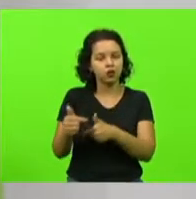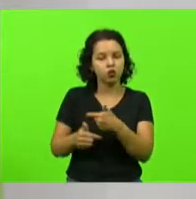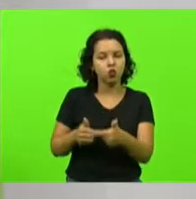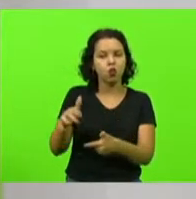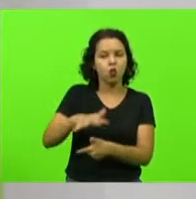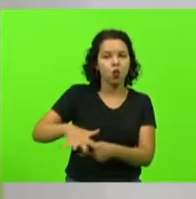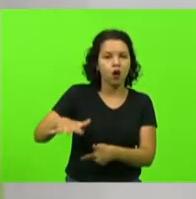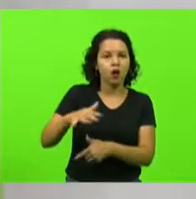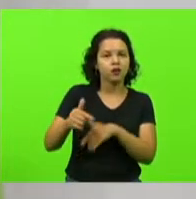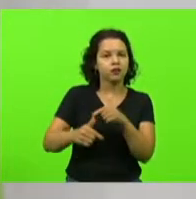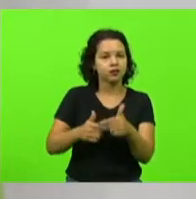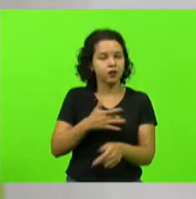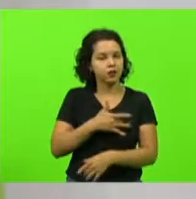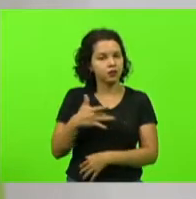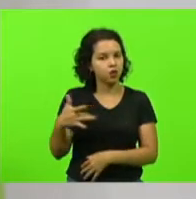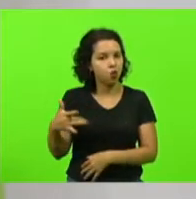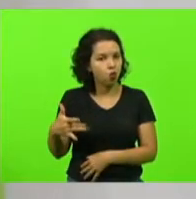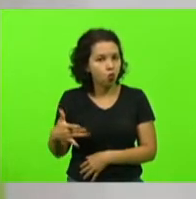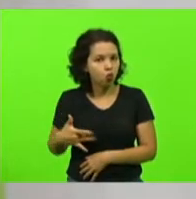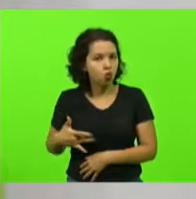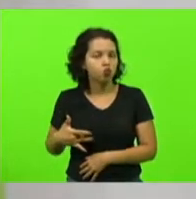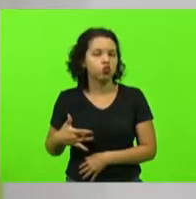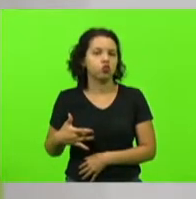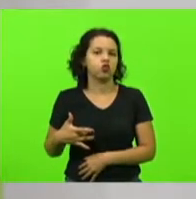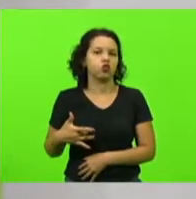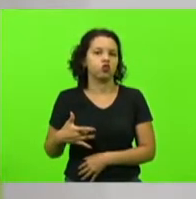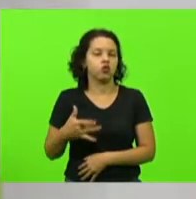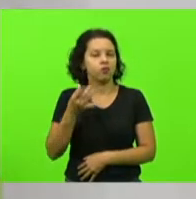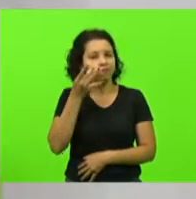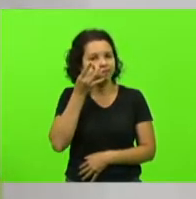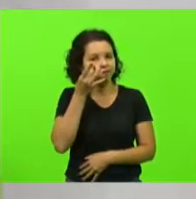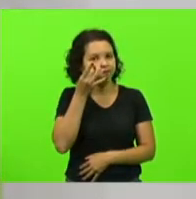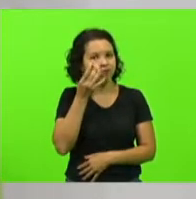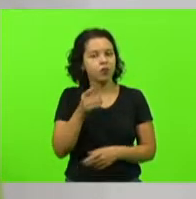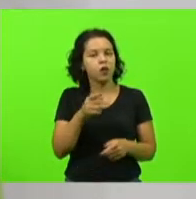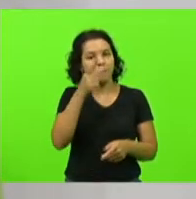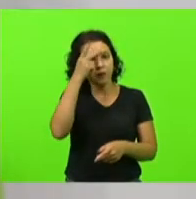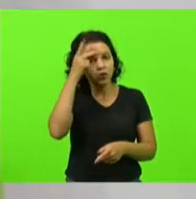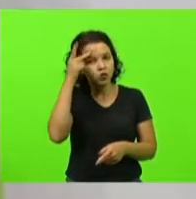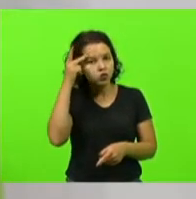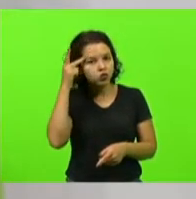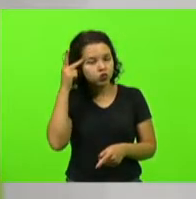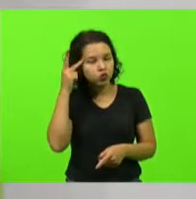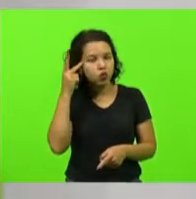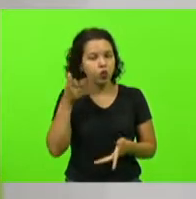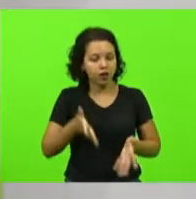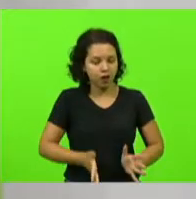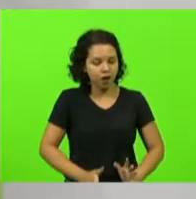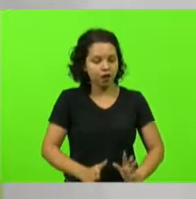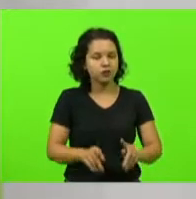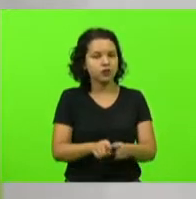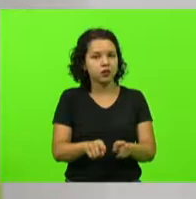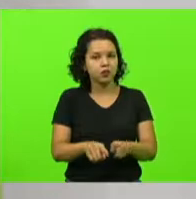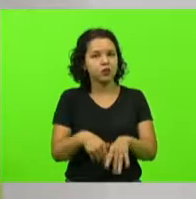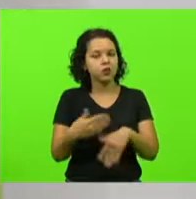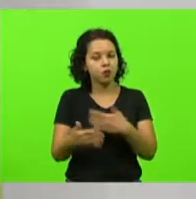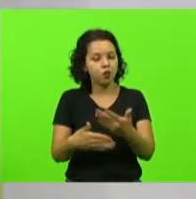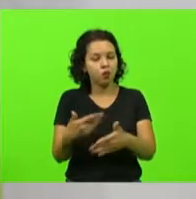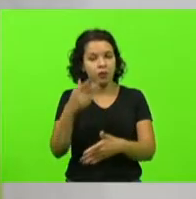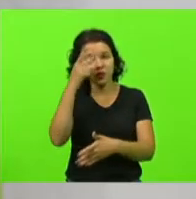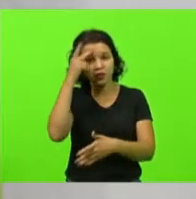presenciam a chegada e a partida. das mulheres que estão atrás